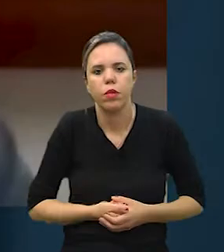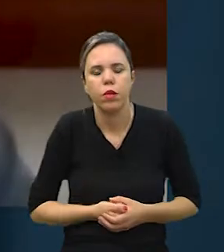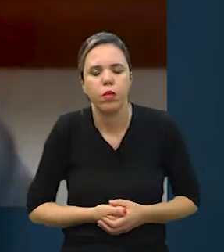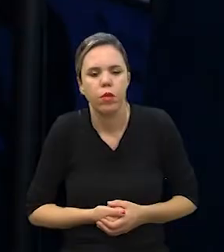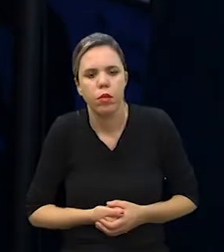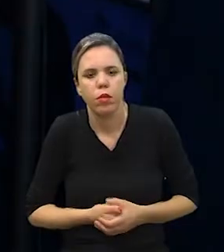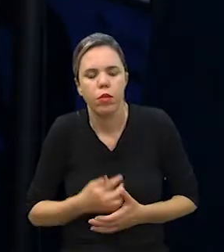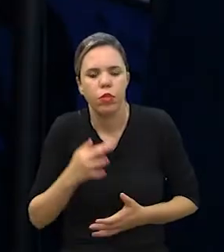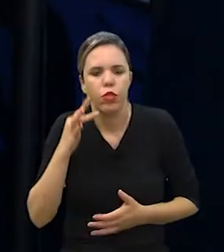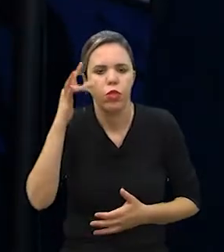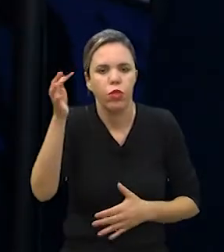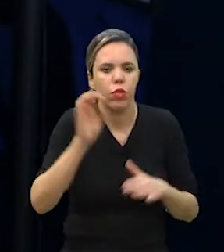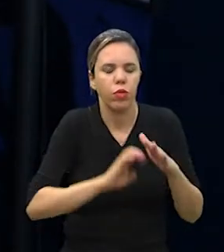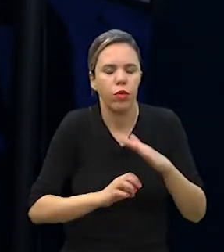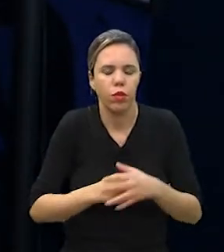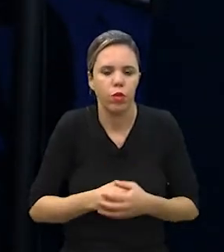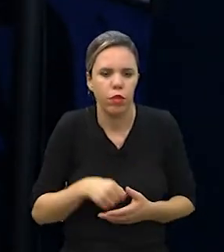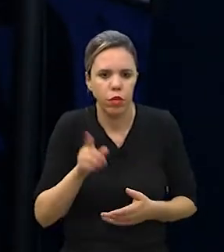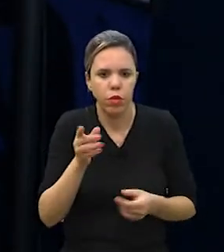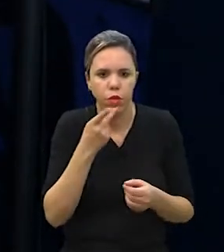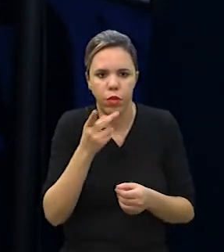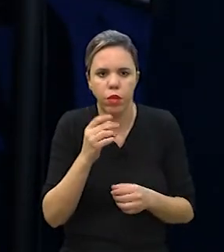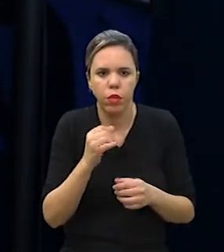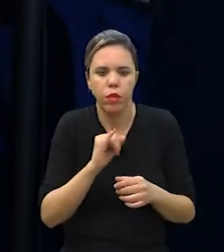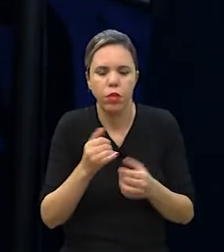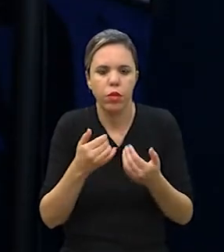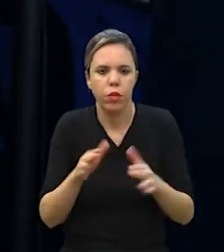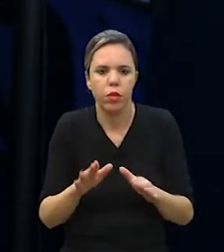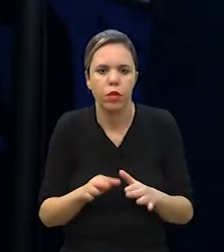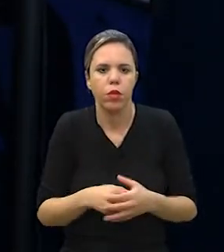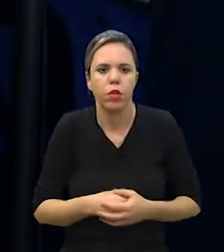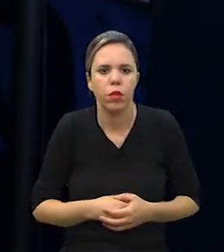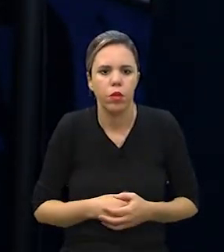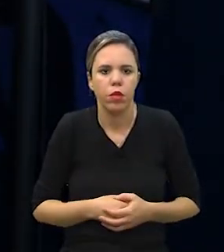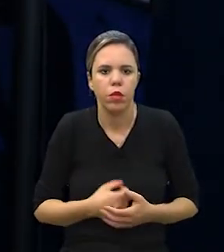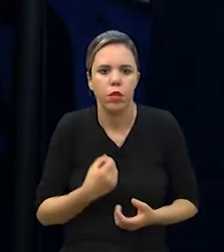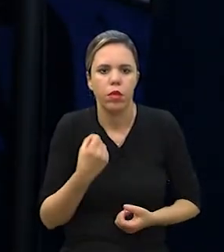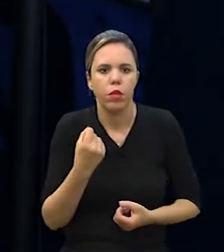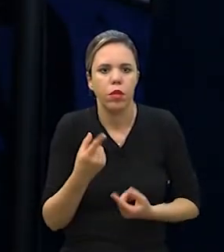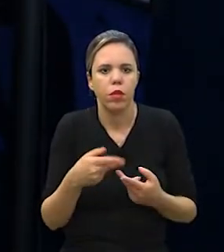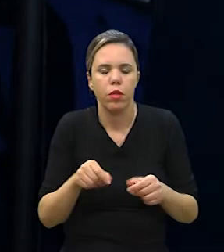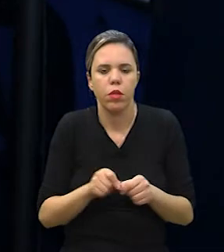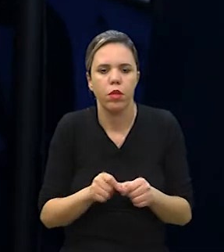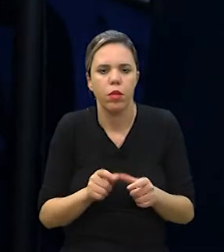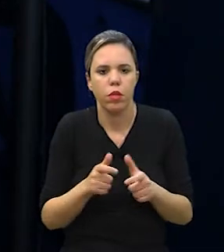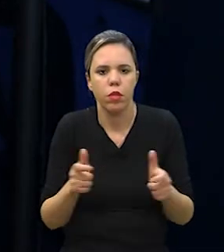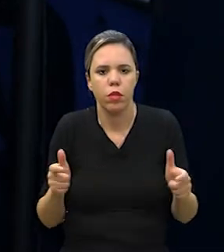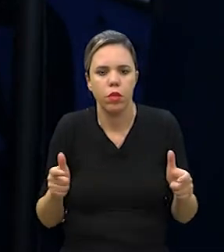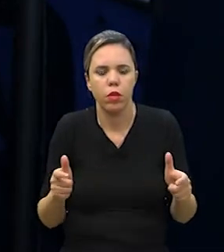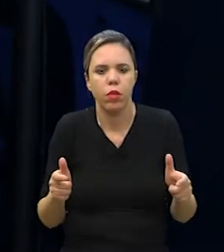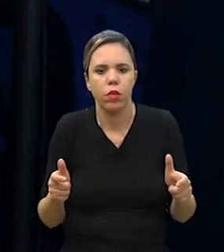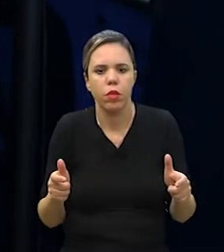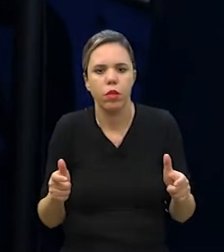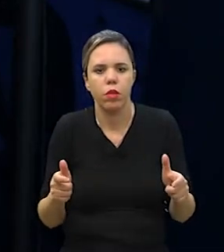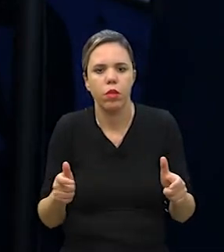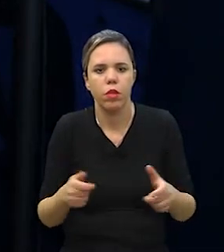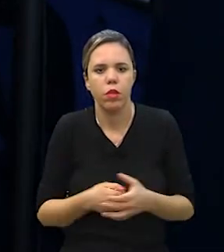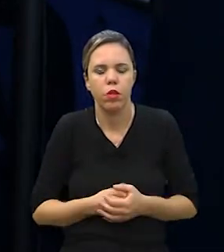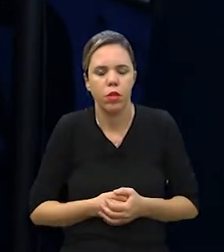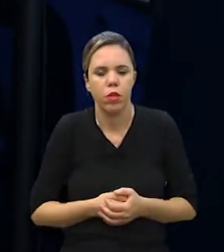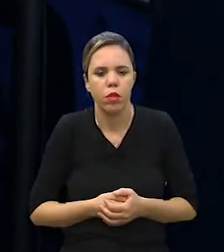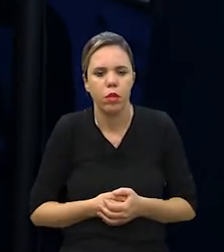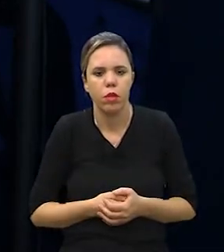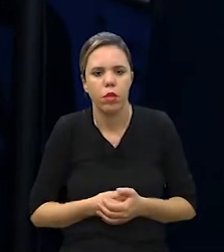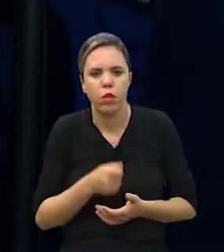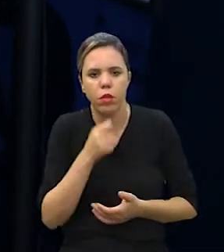fácil. O futuro da empresa. Você já falou de algum lançamento do aumento dessas linhas?